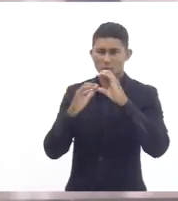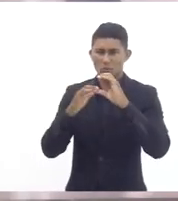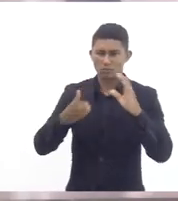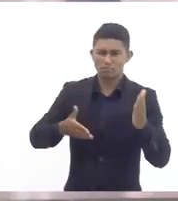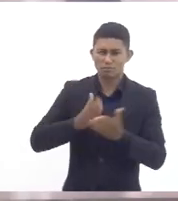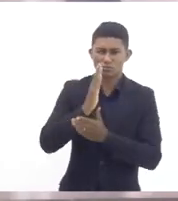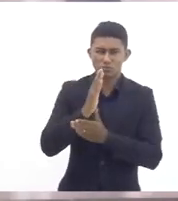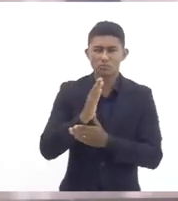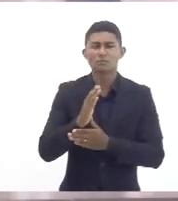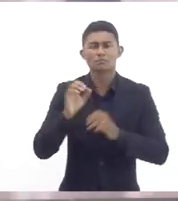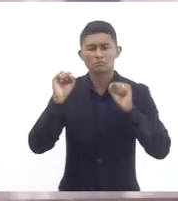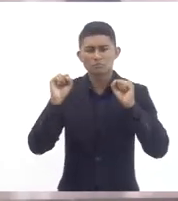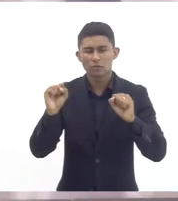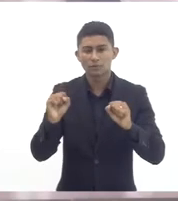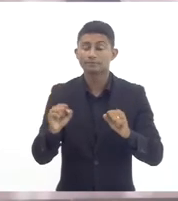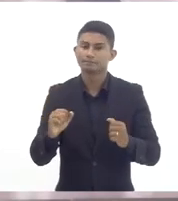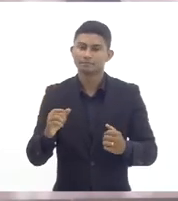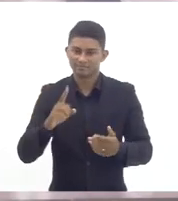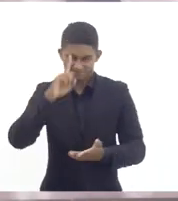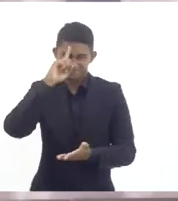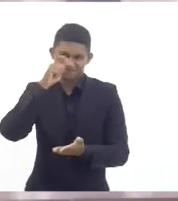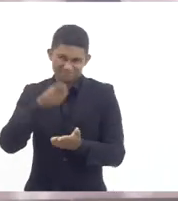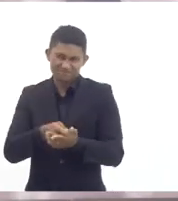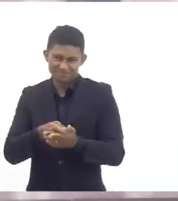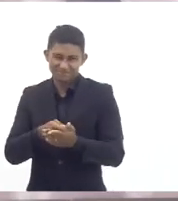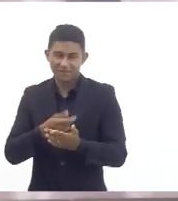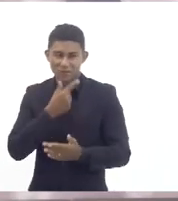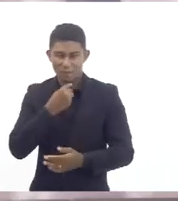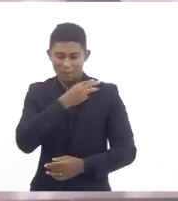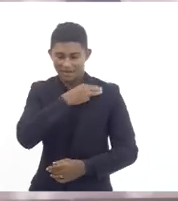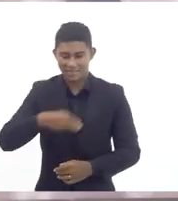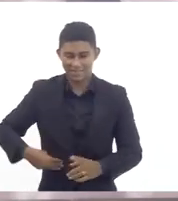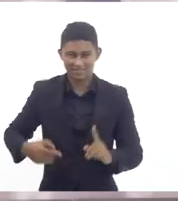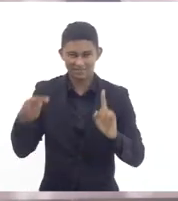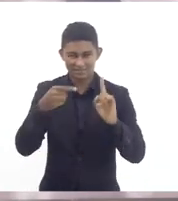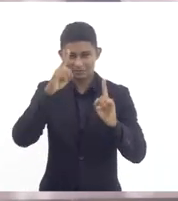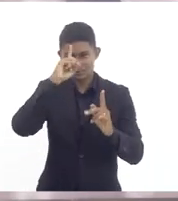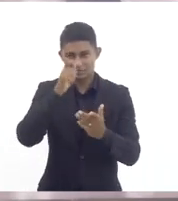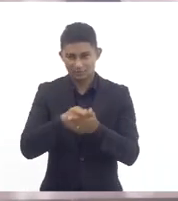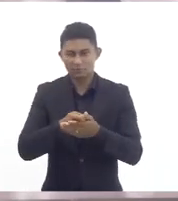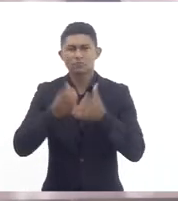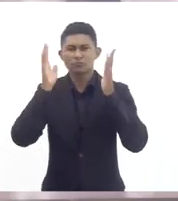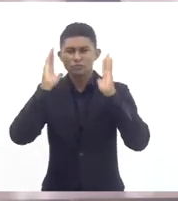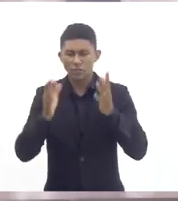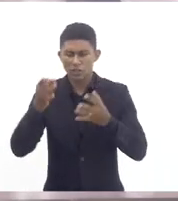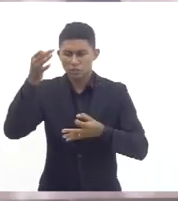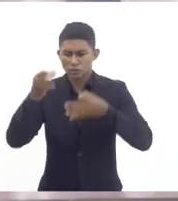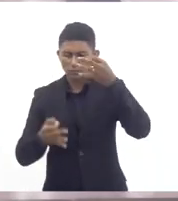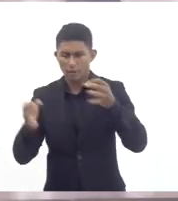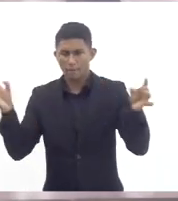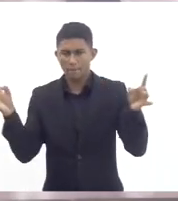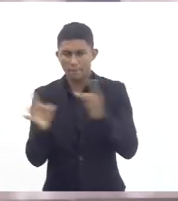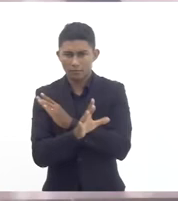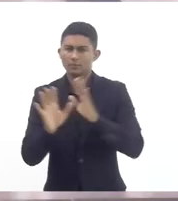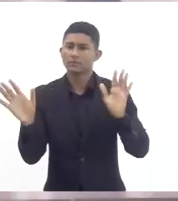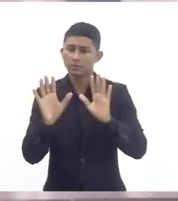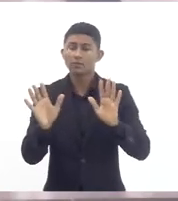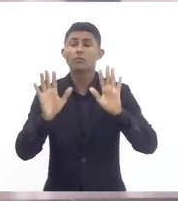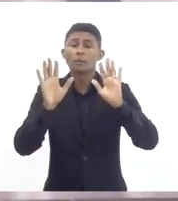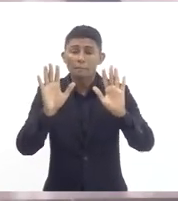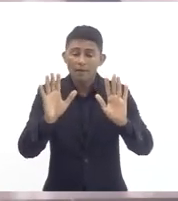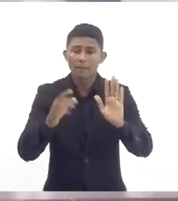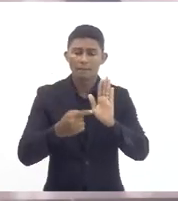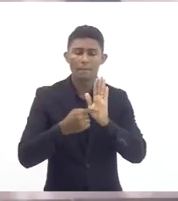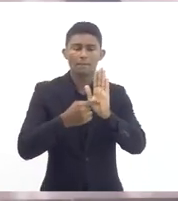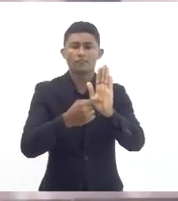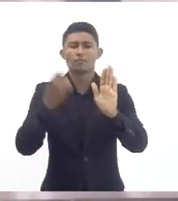seu mérito julgado essa ação ainda não teve seu mérito julgado mas já sinaliza um entendimento que tem se consolidado inclusive em várias